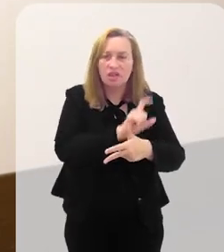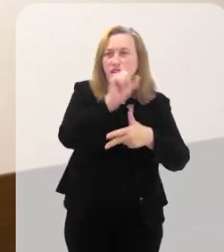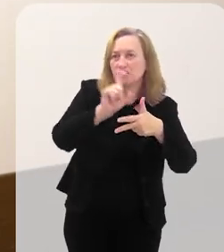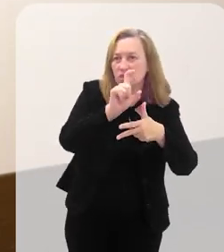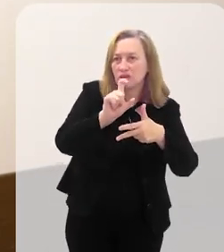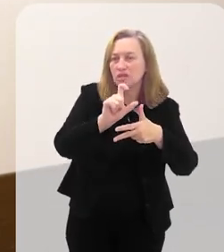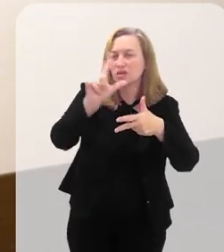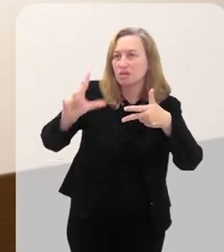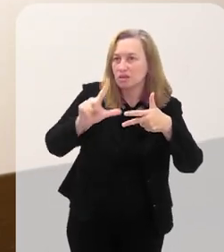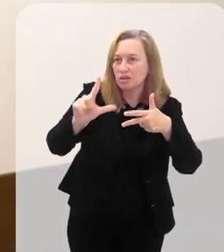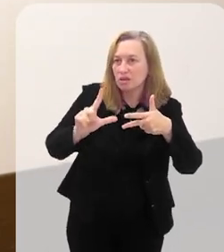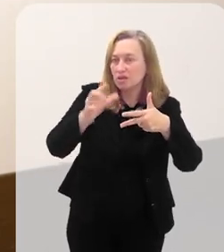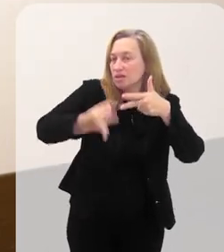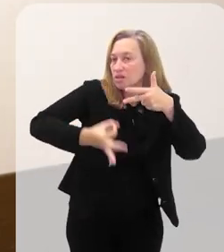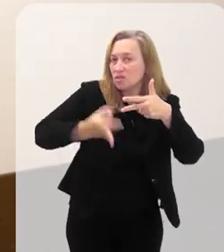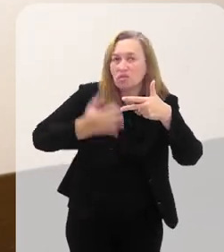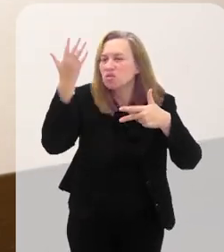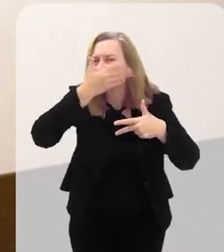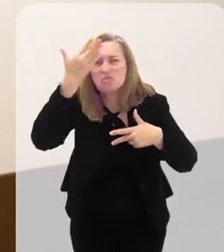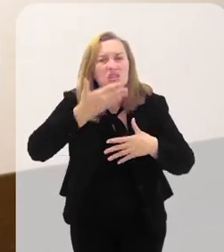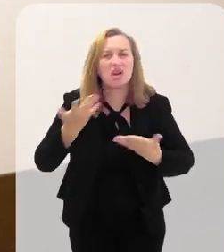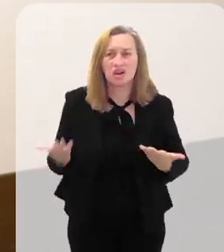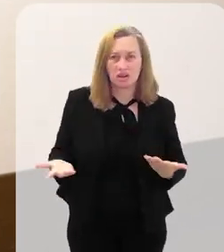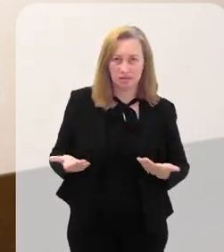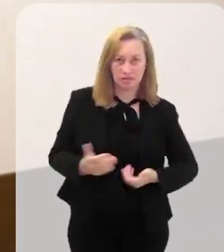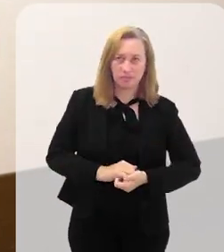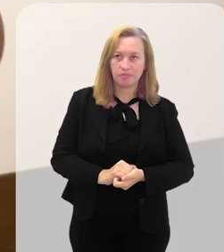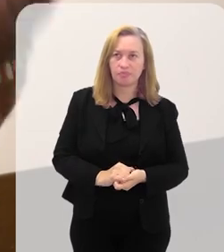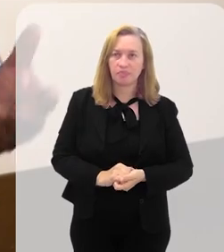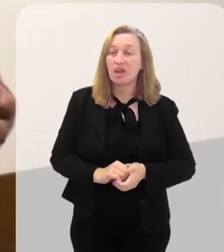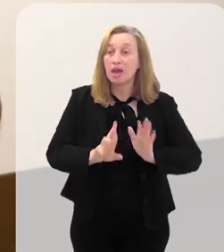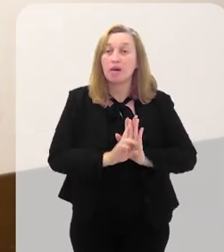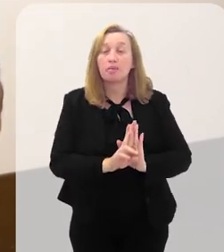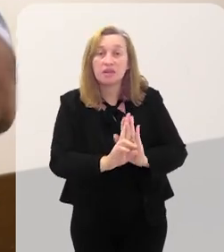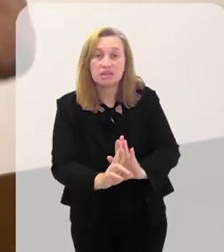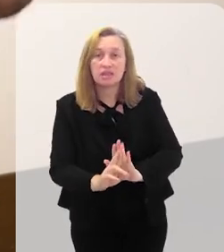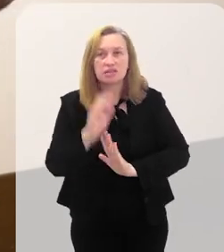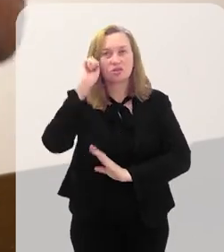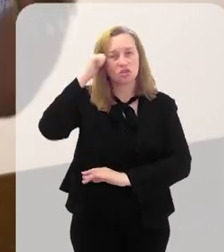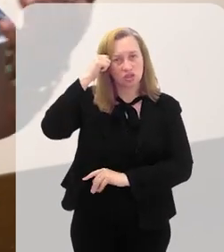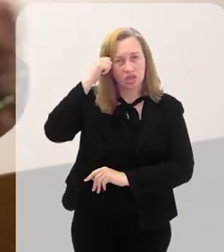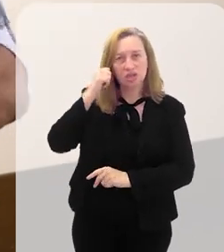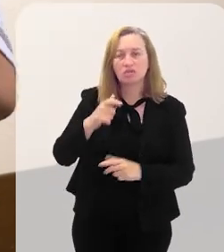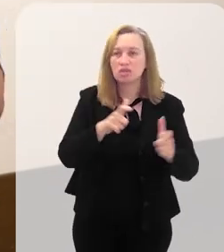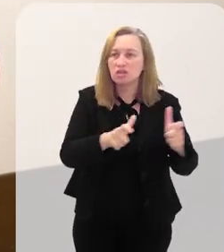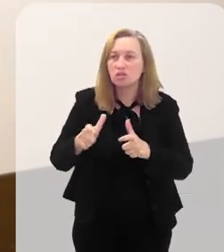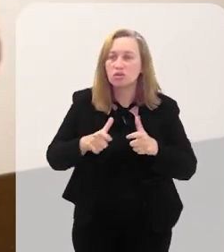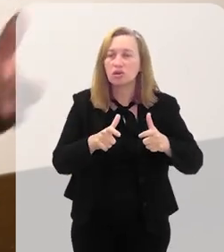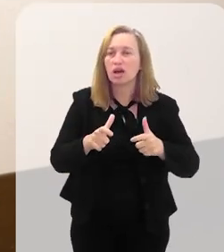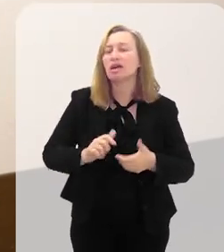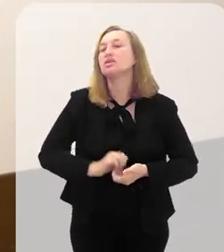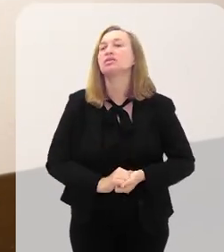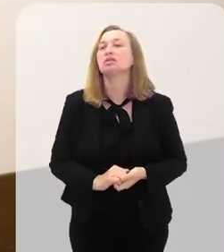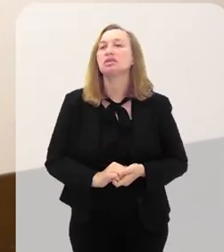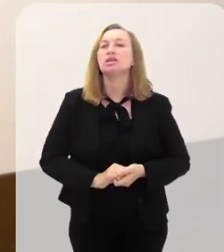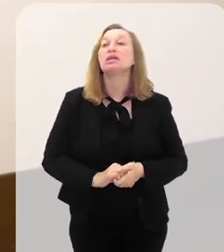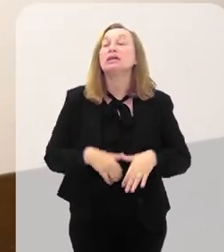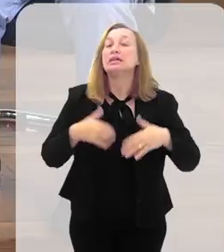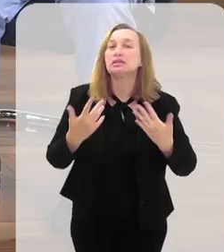legislativo de abancada, diminuta. Se não está representado. Aí, se você apasse as esferas políticas e econômicas, vai estar a mesma coisa.